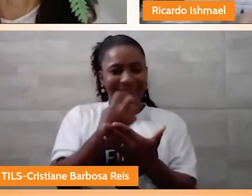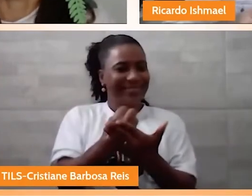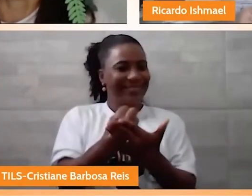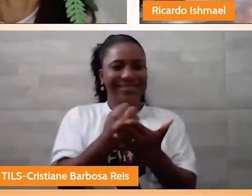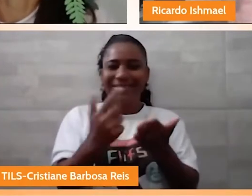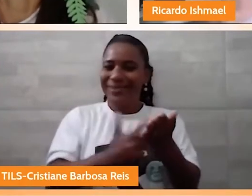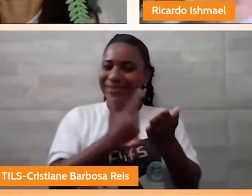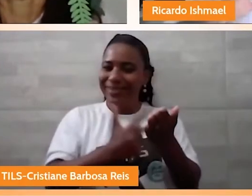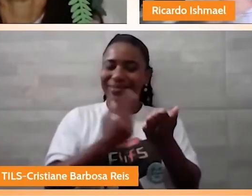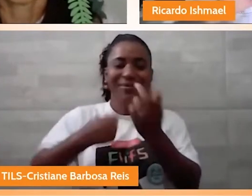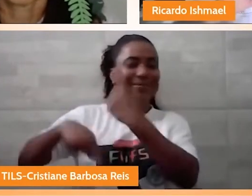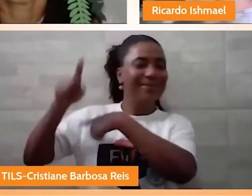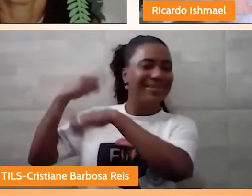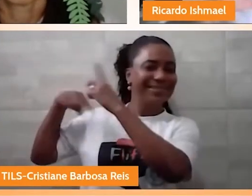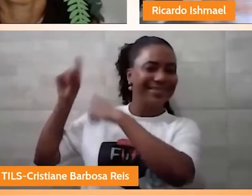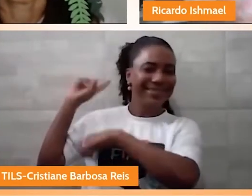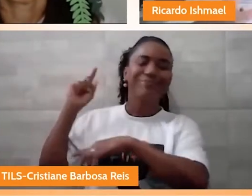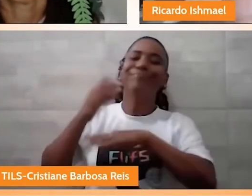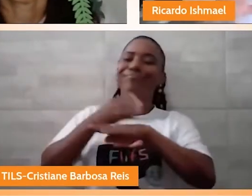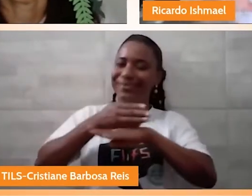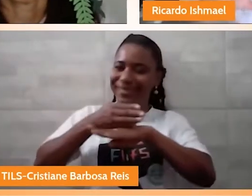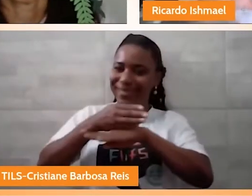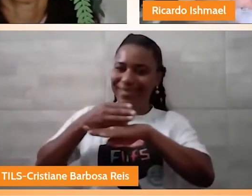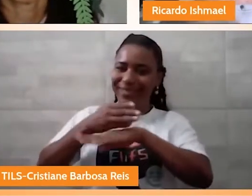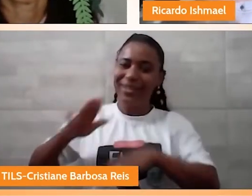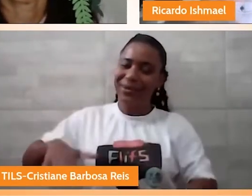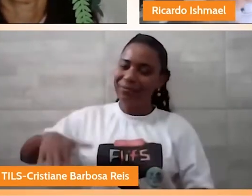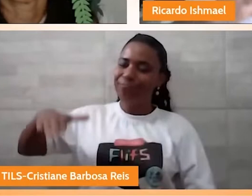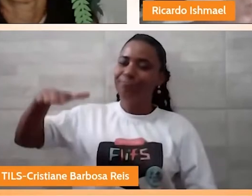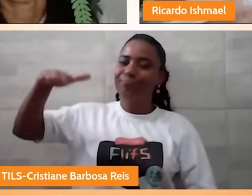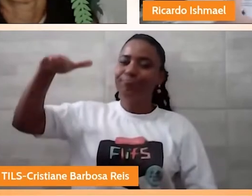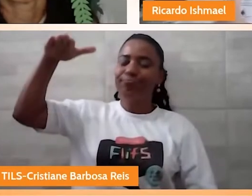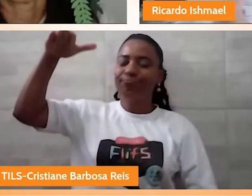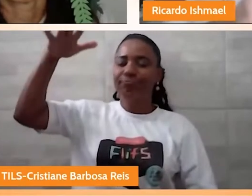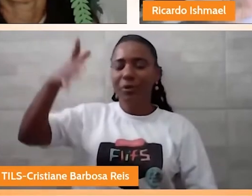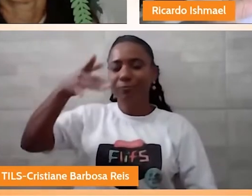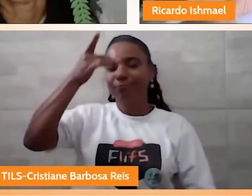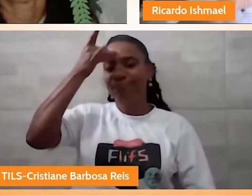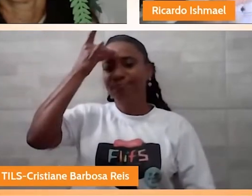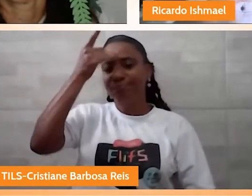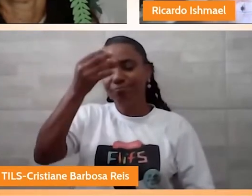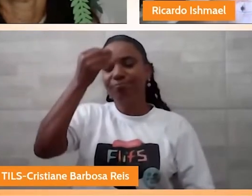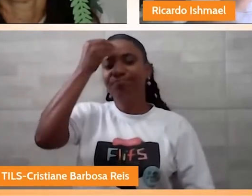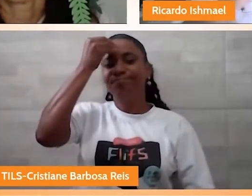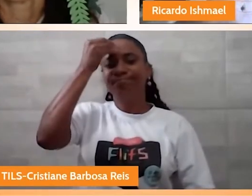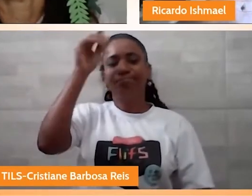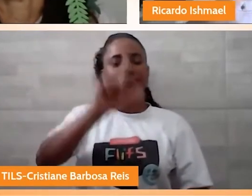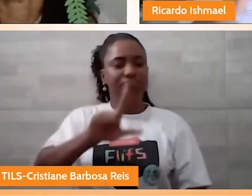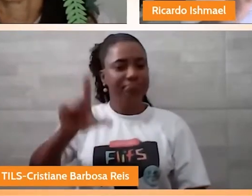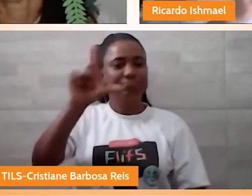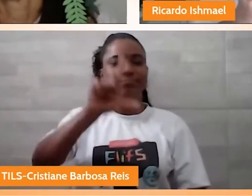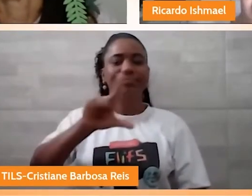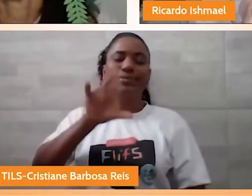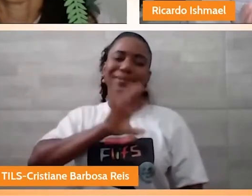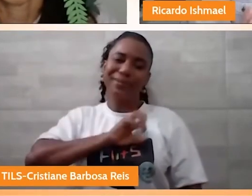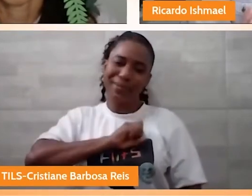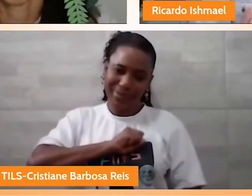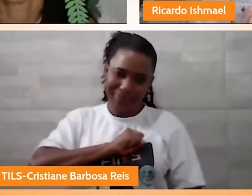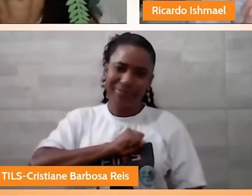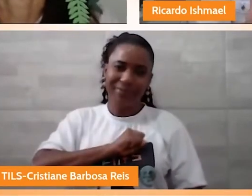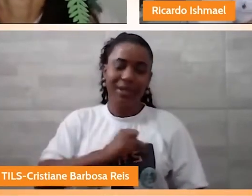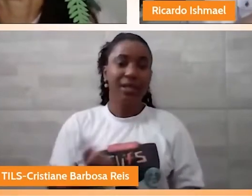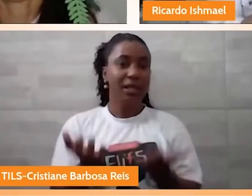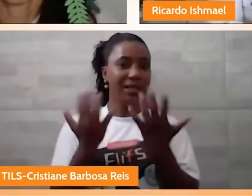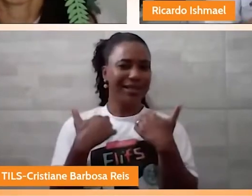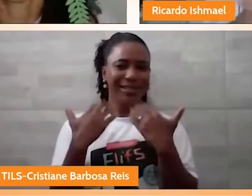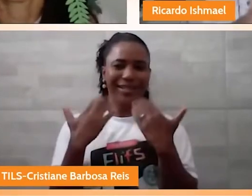em Serrinha, né? Então, foi nesse momento. Esse é o momento da gestação desse ser, desse sujeito leitor que eu me